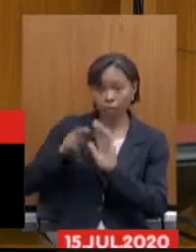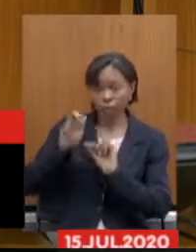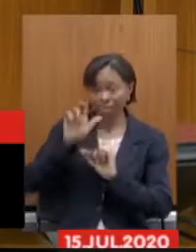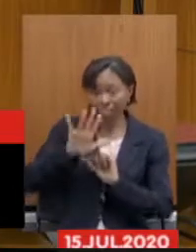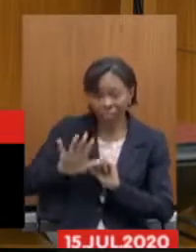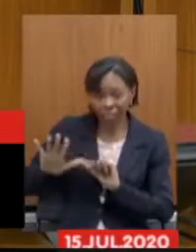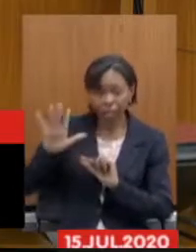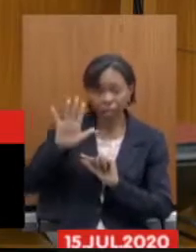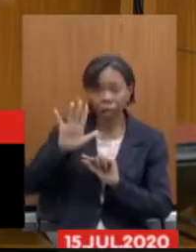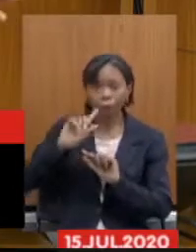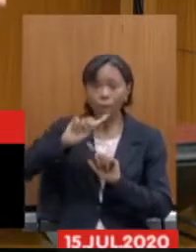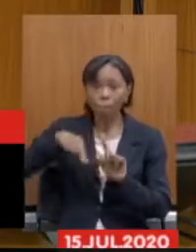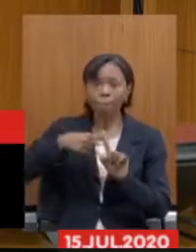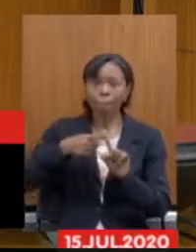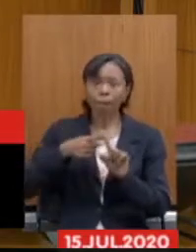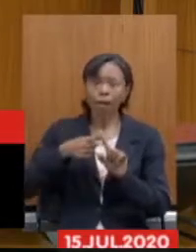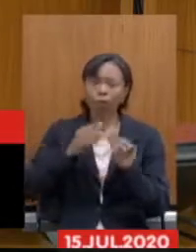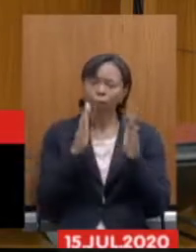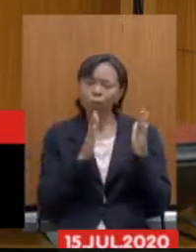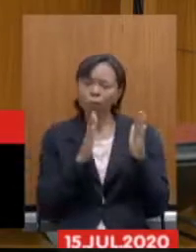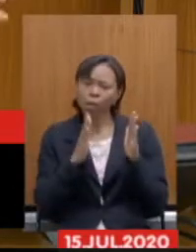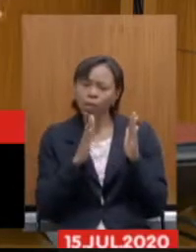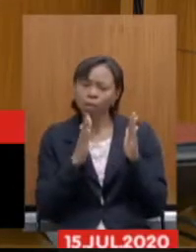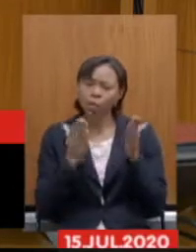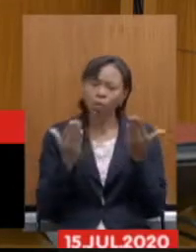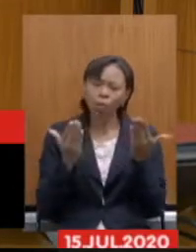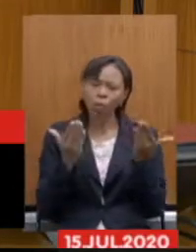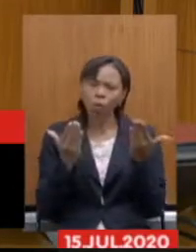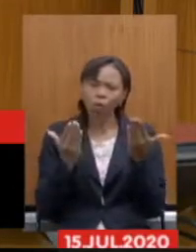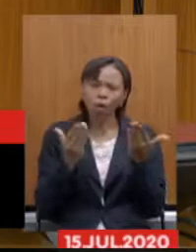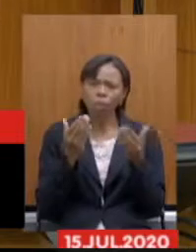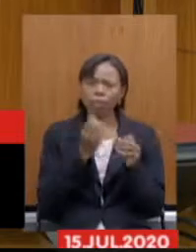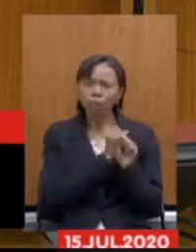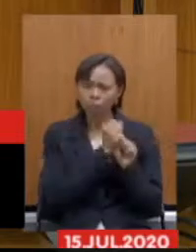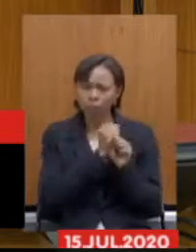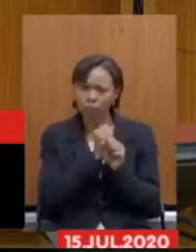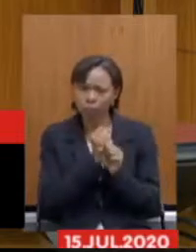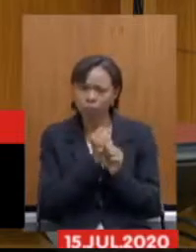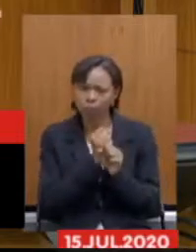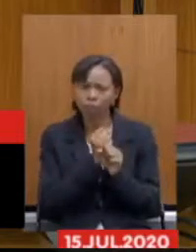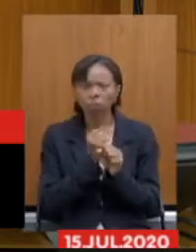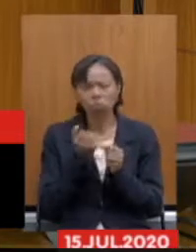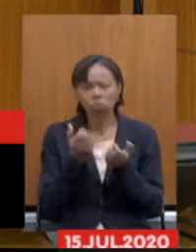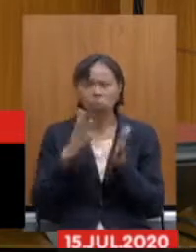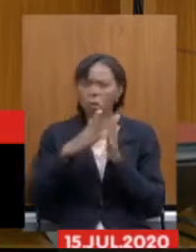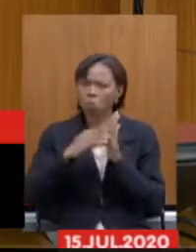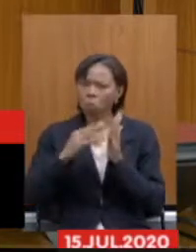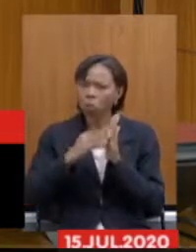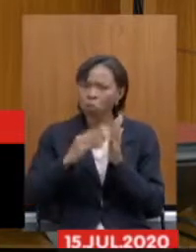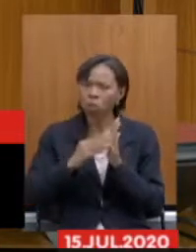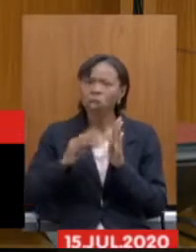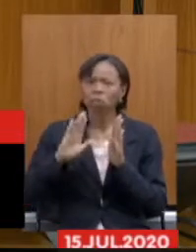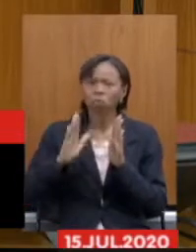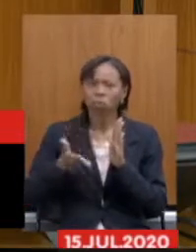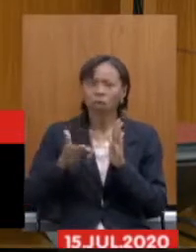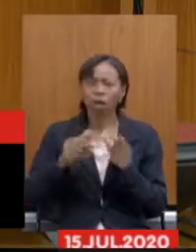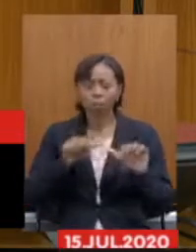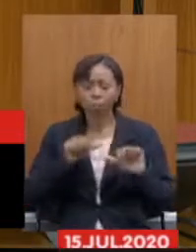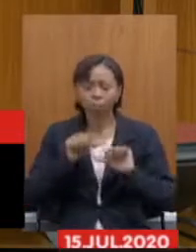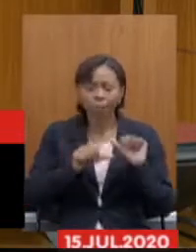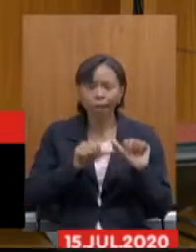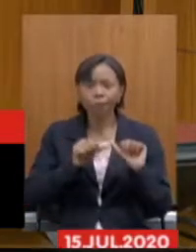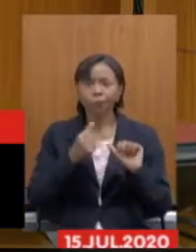proporcional a este tempo de contribuição. Modelo adotado no âmbito federal com êxito, modelo renovado por quatro oportunidades